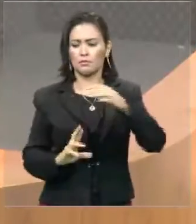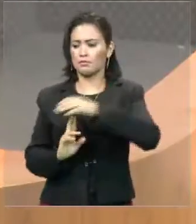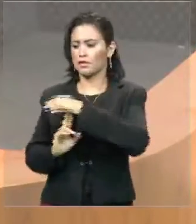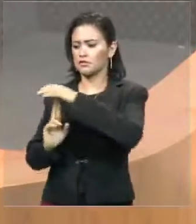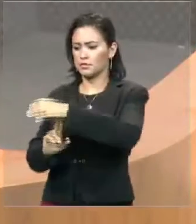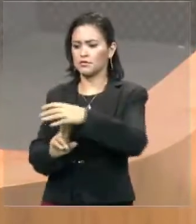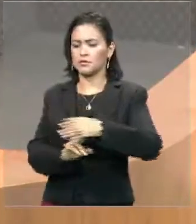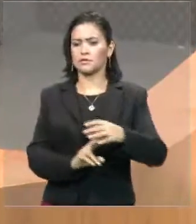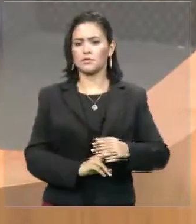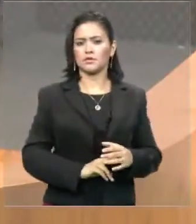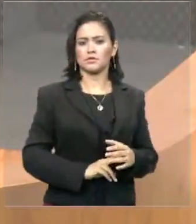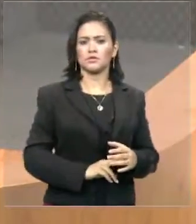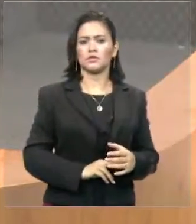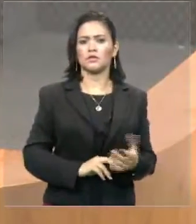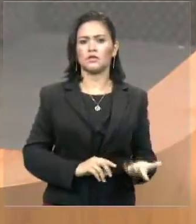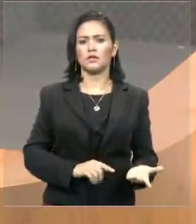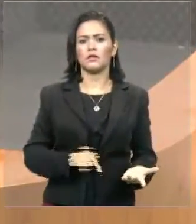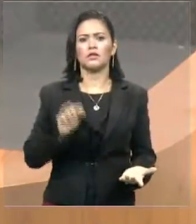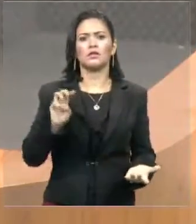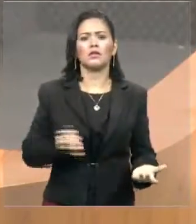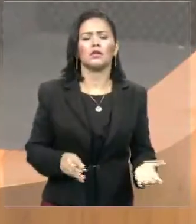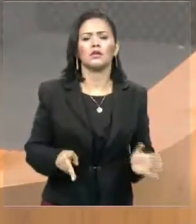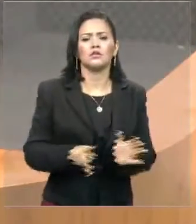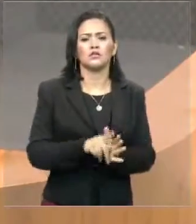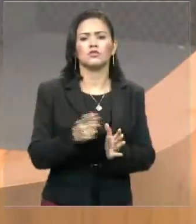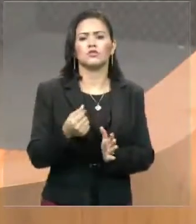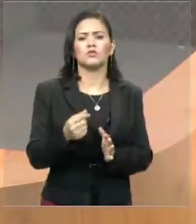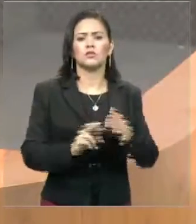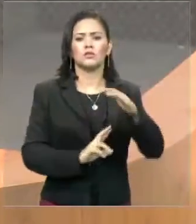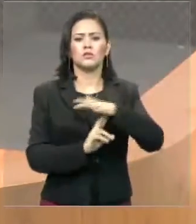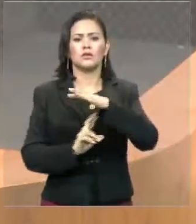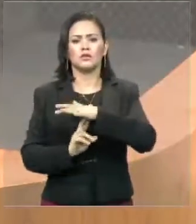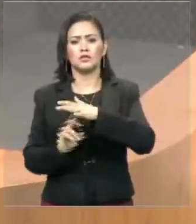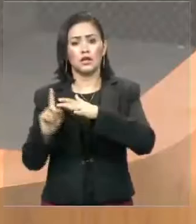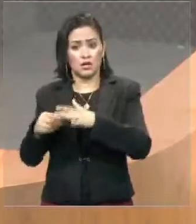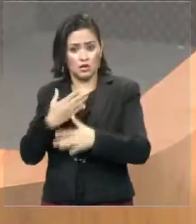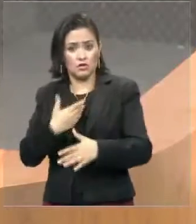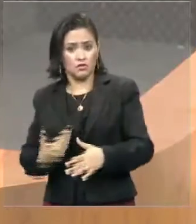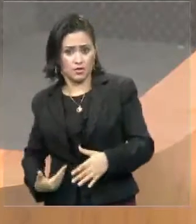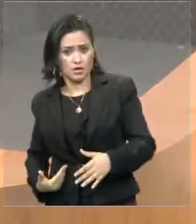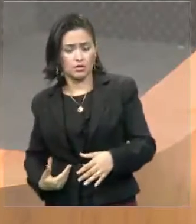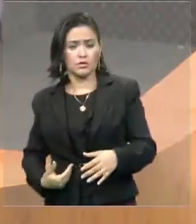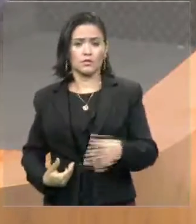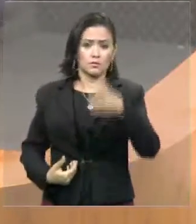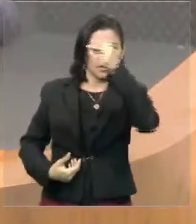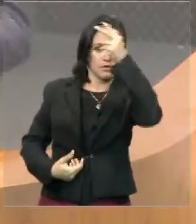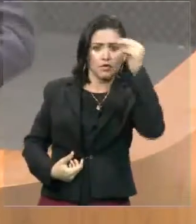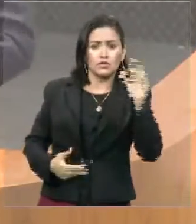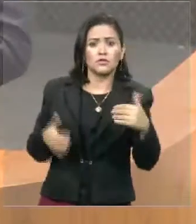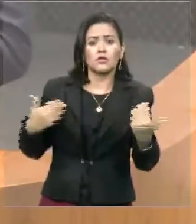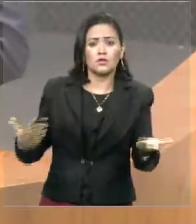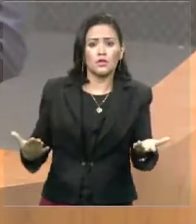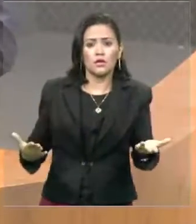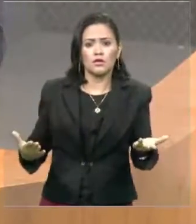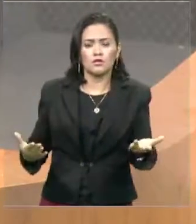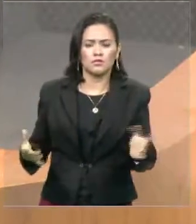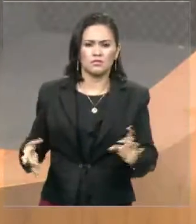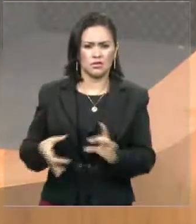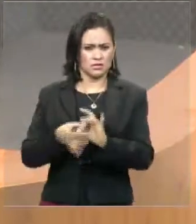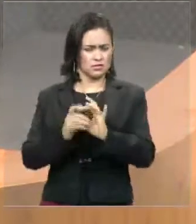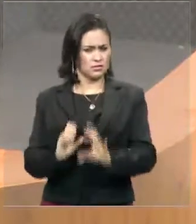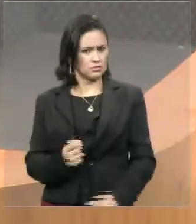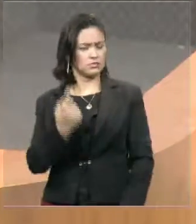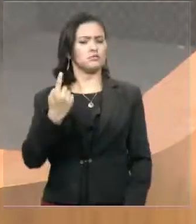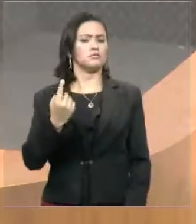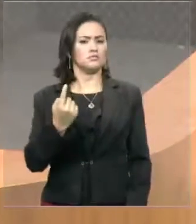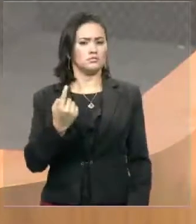dinheiro da praça? É do governo ou é da prefeitura? Que parceria mais esquisita é essa?